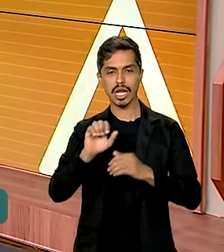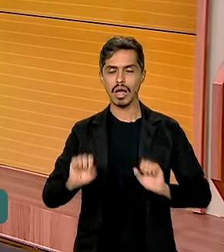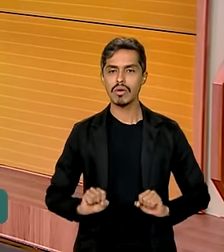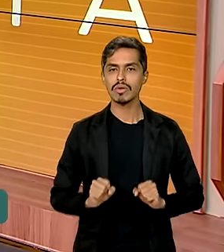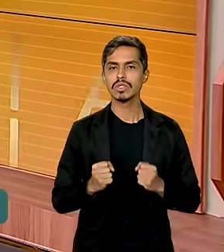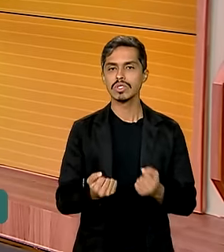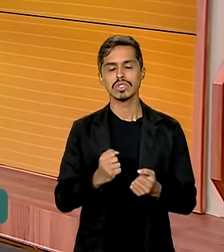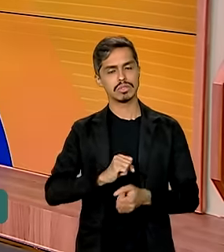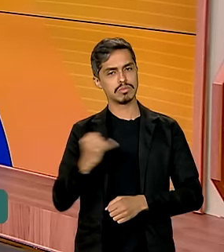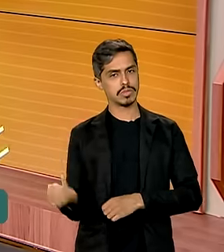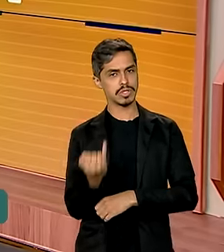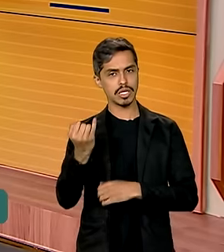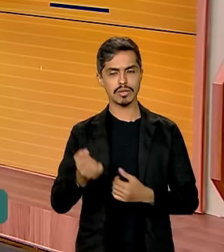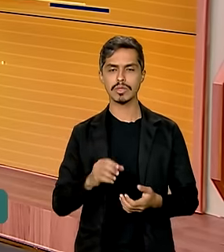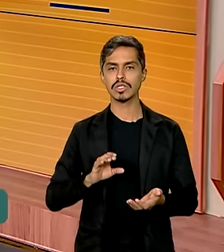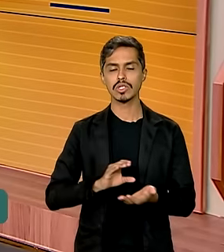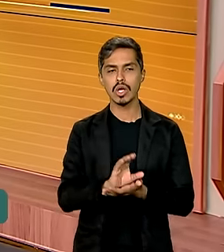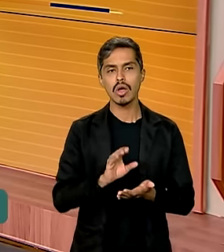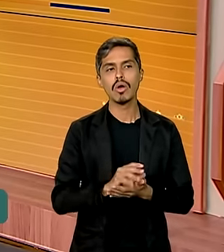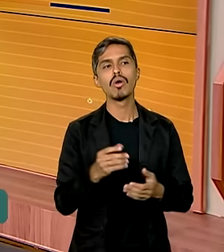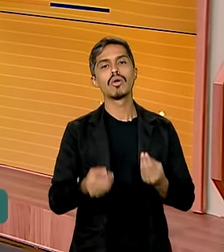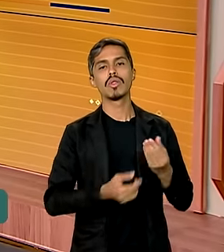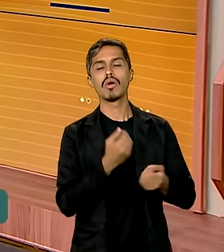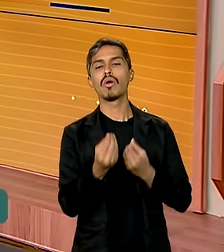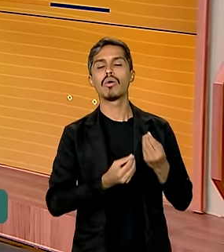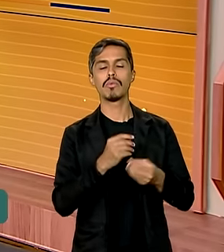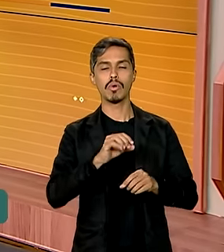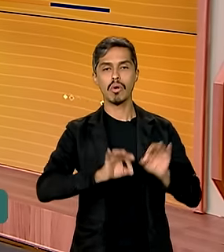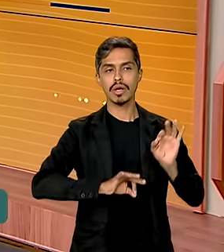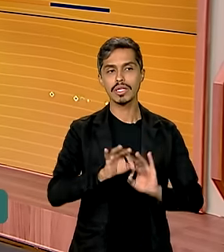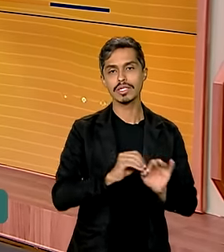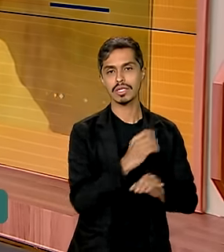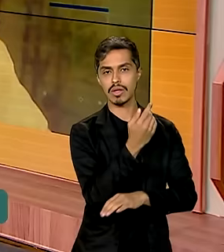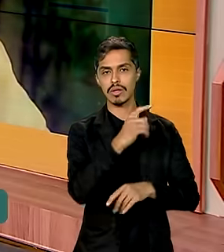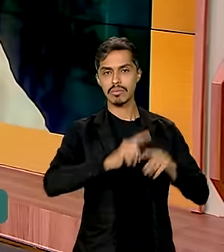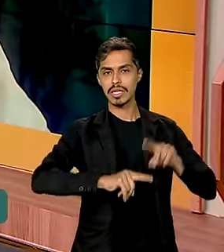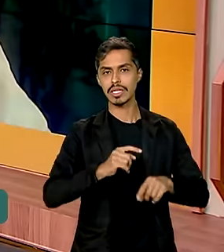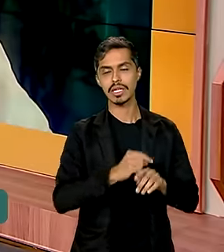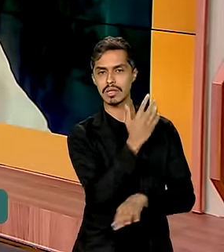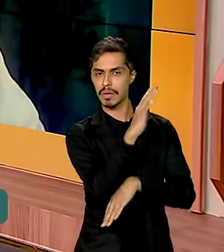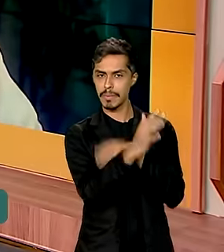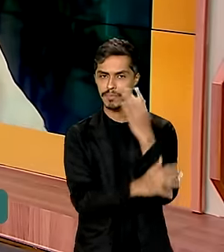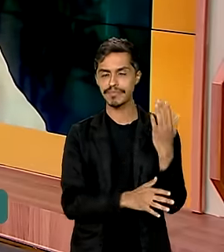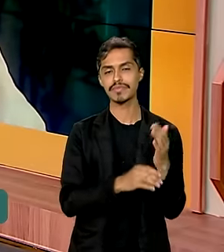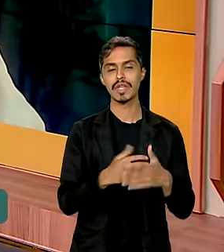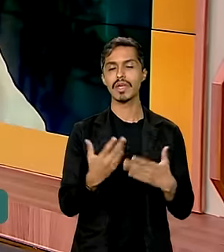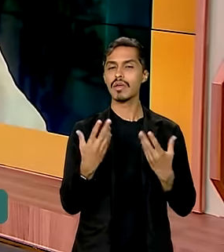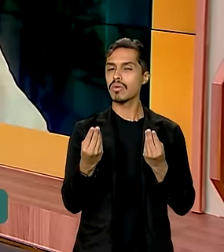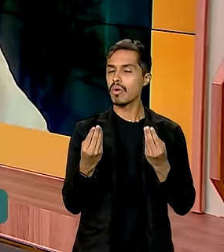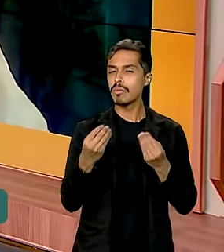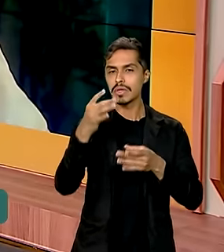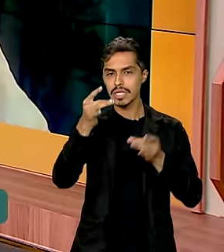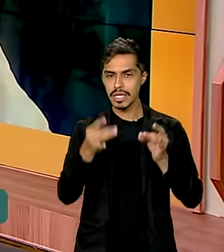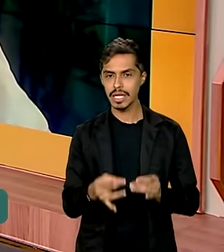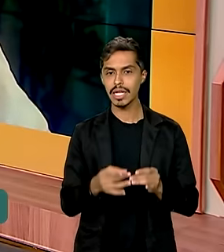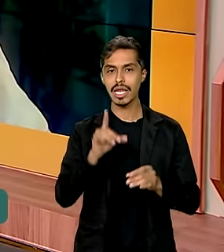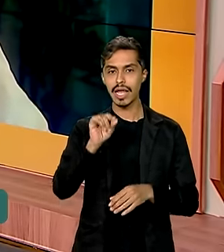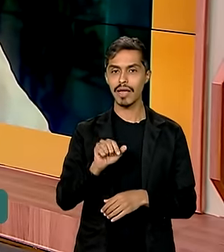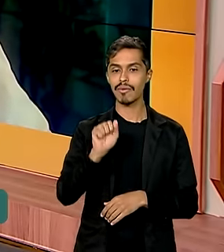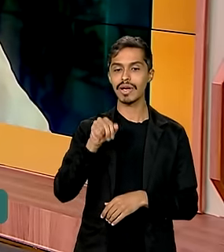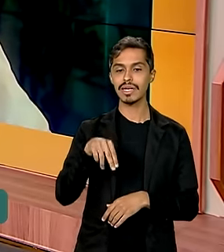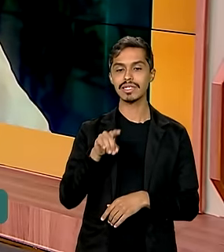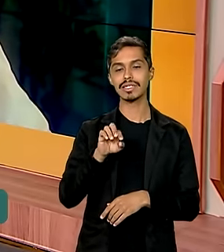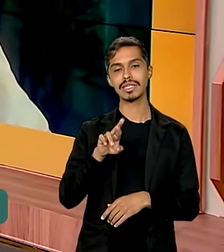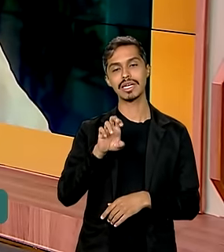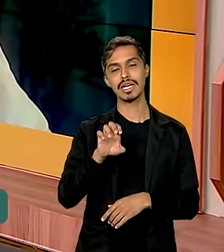a preservação dos nossos recursos naturais. E quem vai detalhar melhor esses resultados, essas ações, é o André